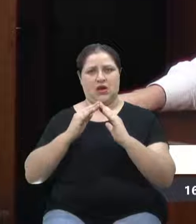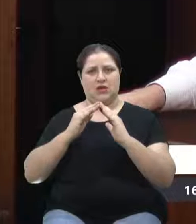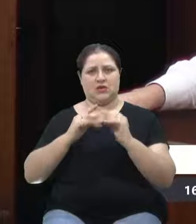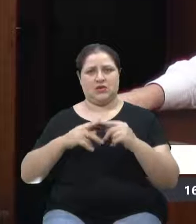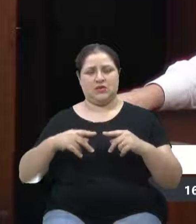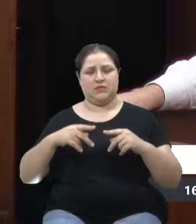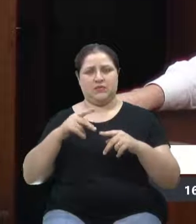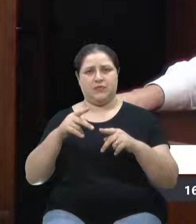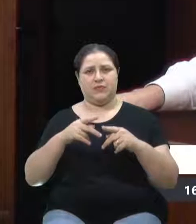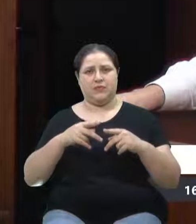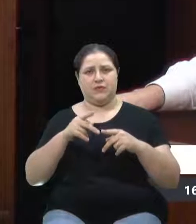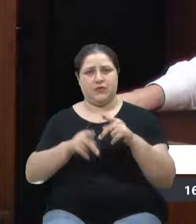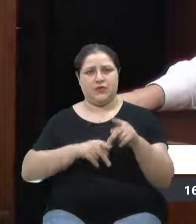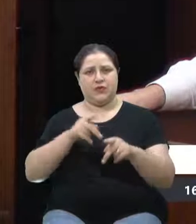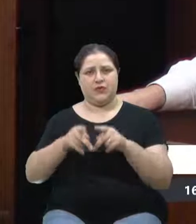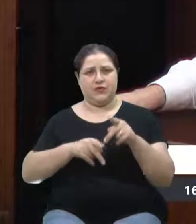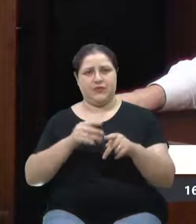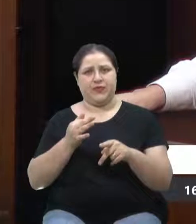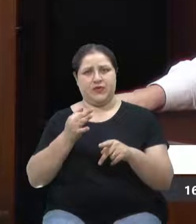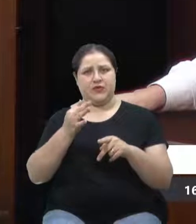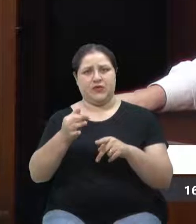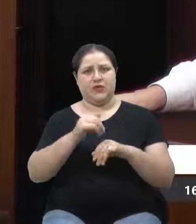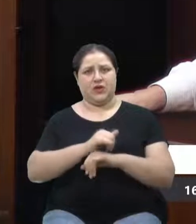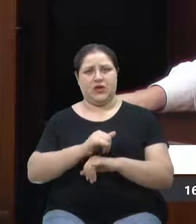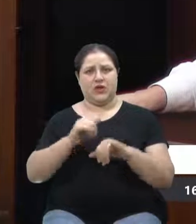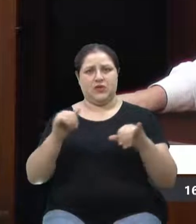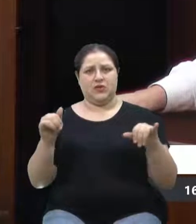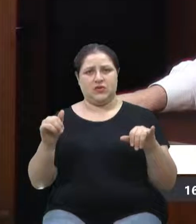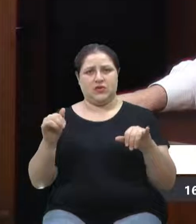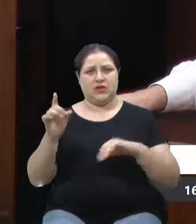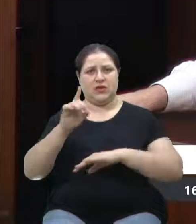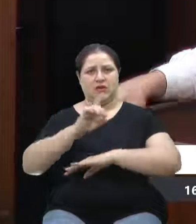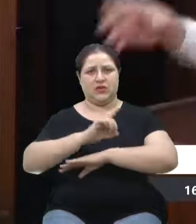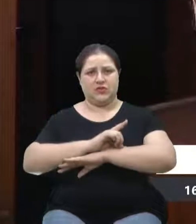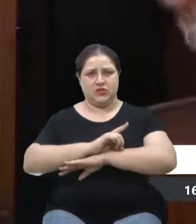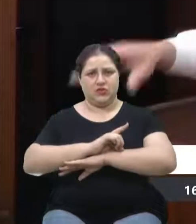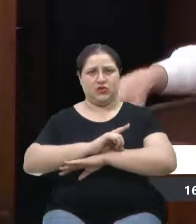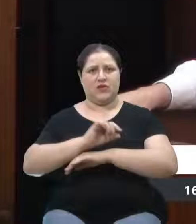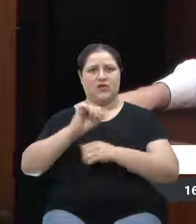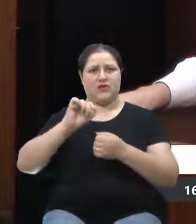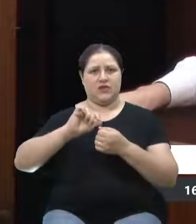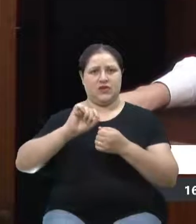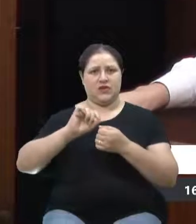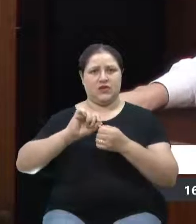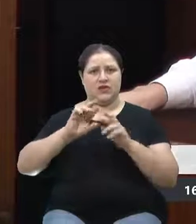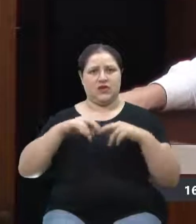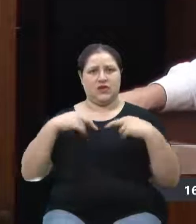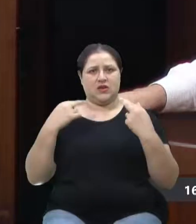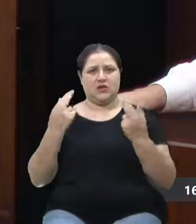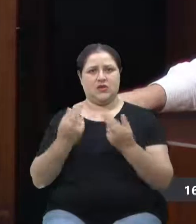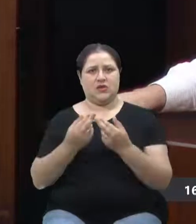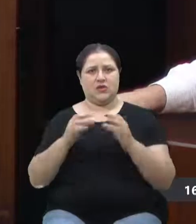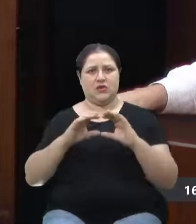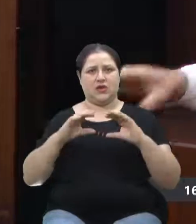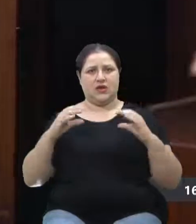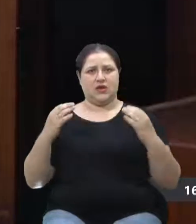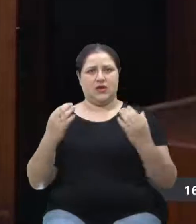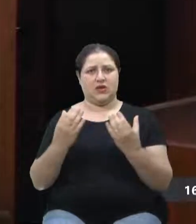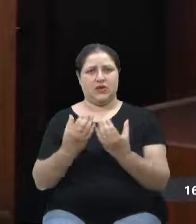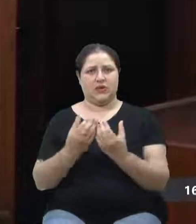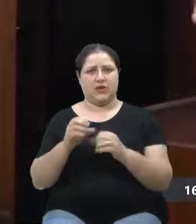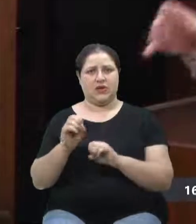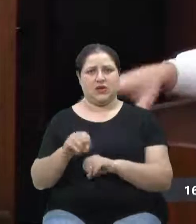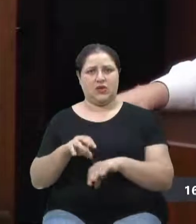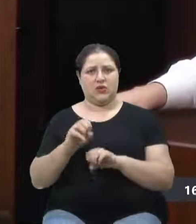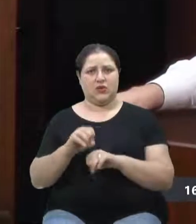Então, logo, logo estarei anunciando aqui a data e faremos essa reunião, então, da Câmara de